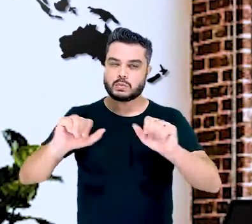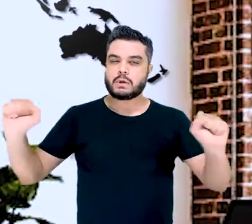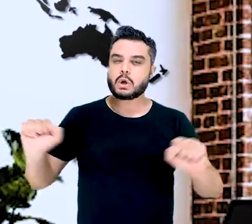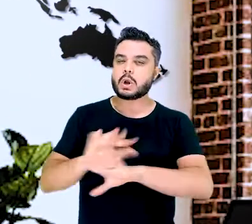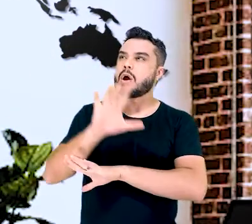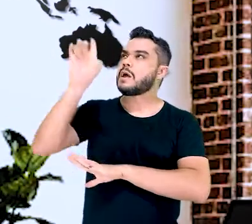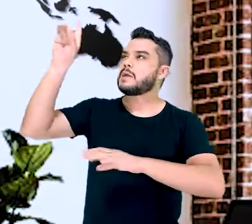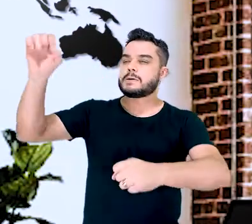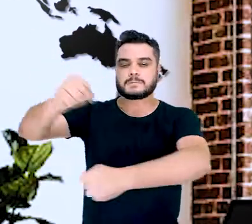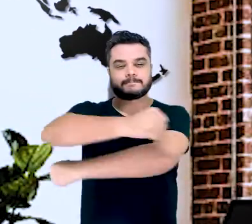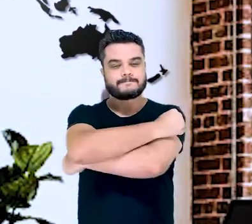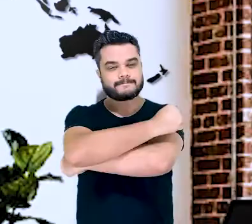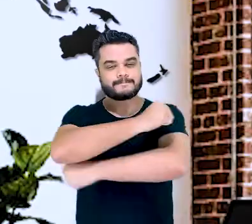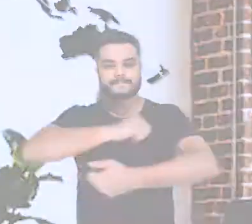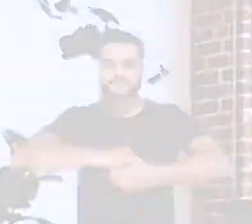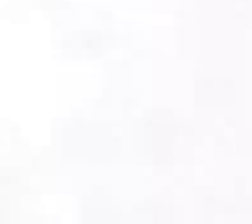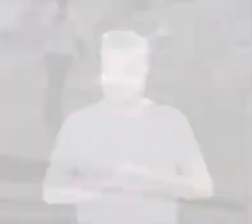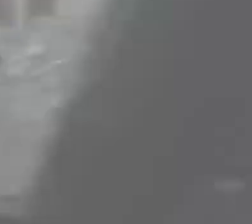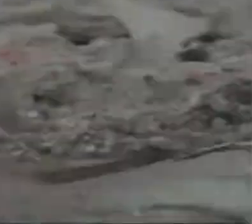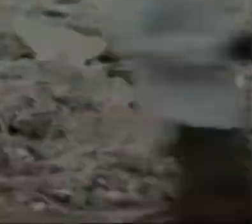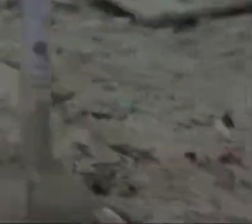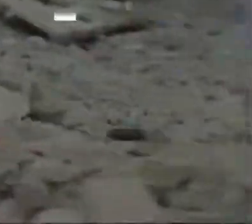glória do Senhor. Um grande abraço.